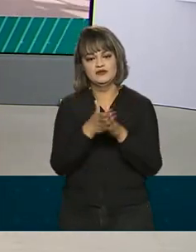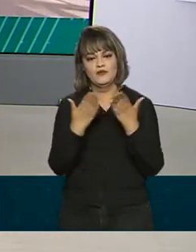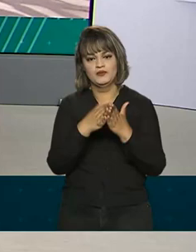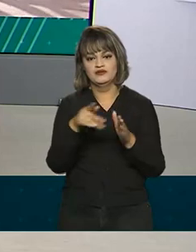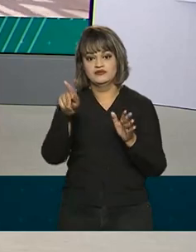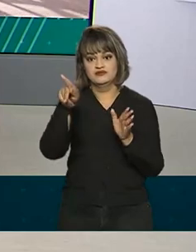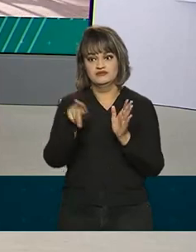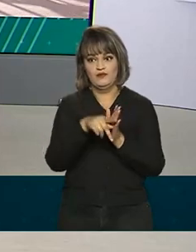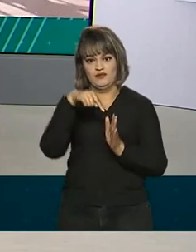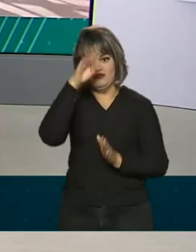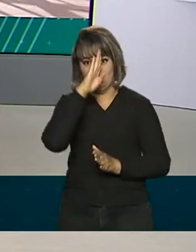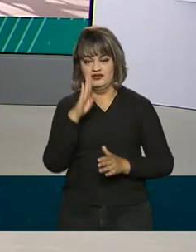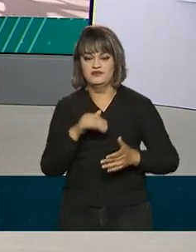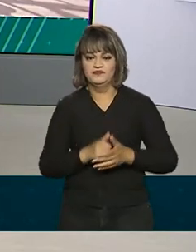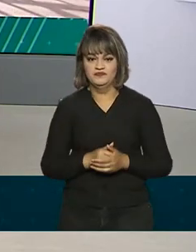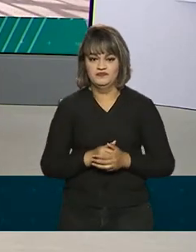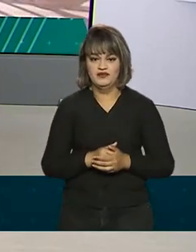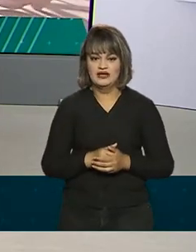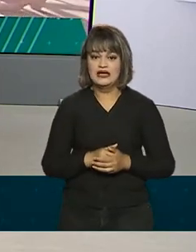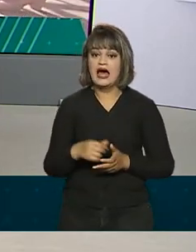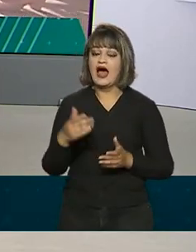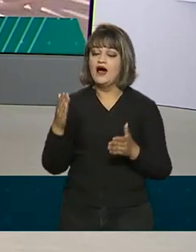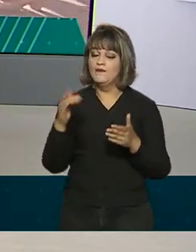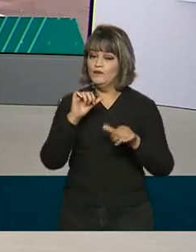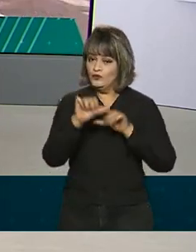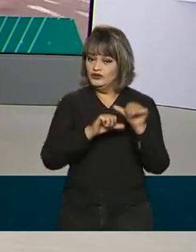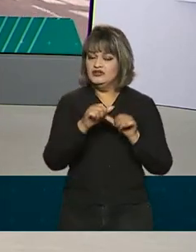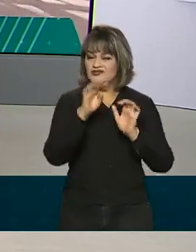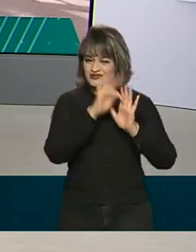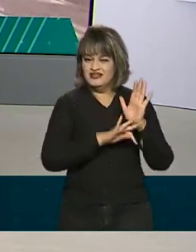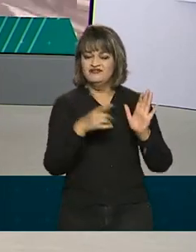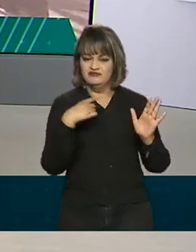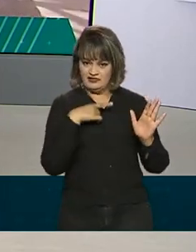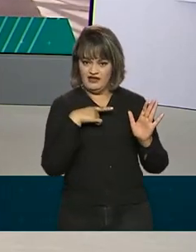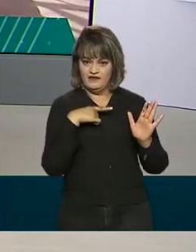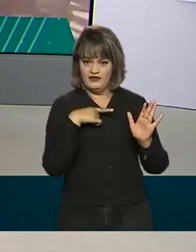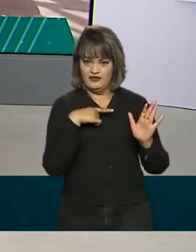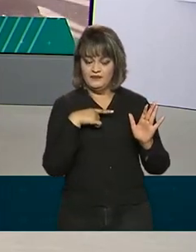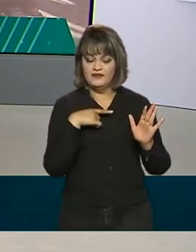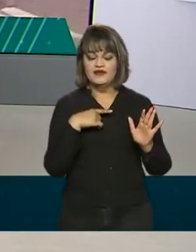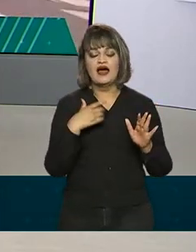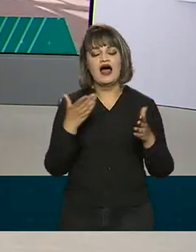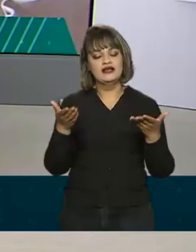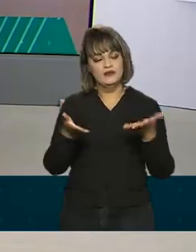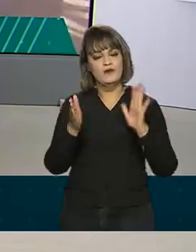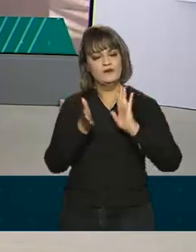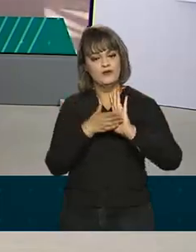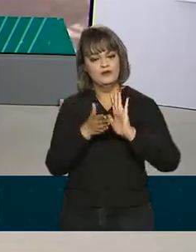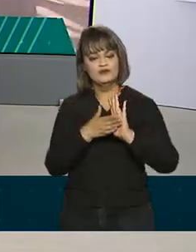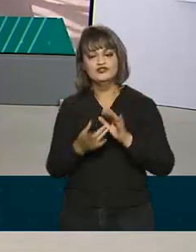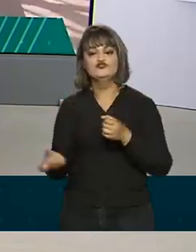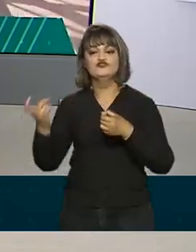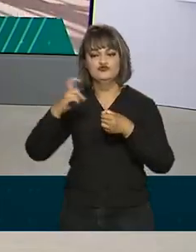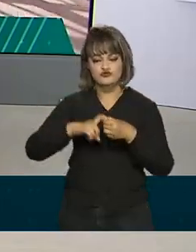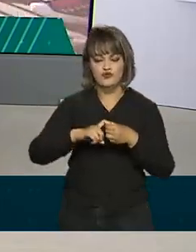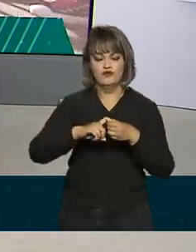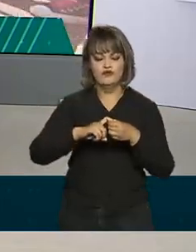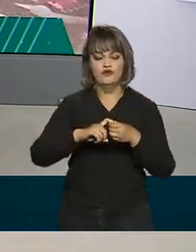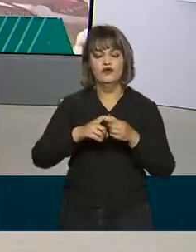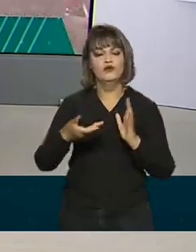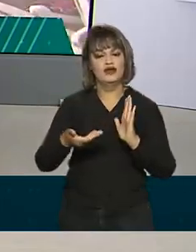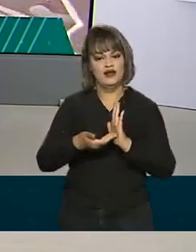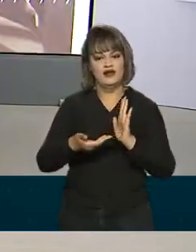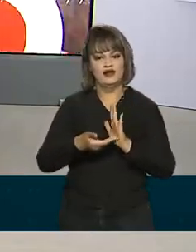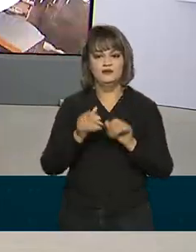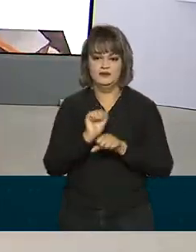no país. Como houve mudanças no texto aprovado pelos senadores, a proposta vai voltar para análise e